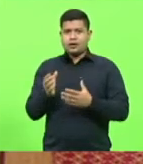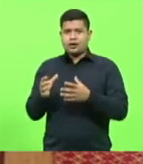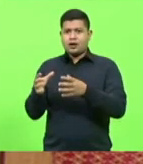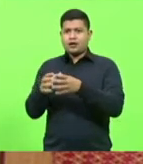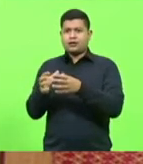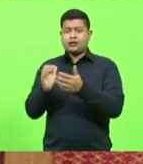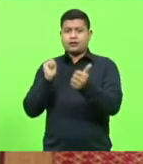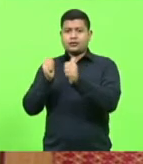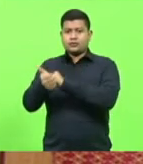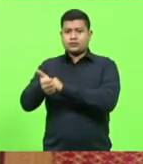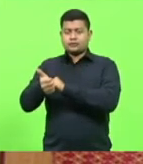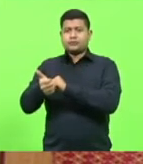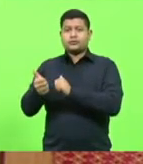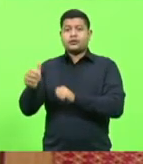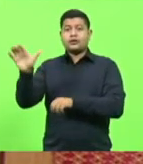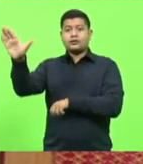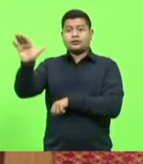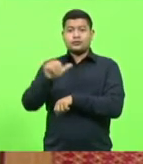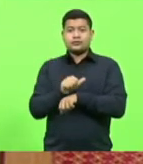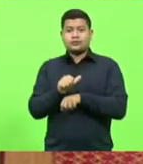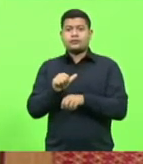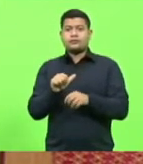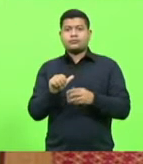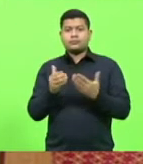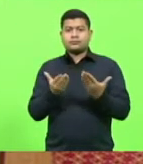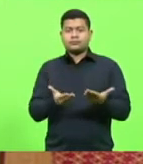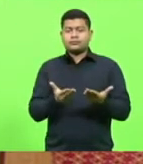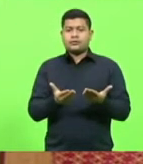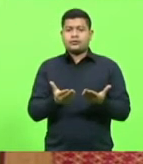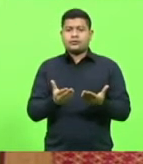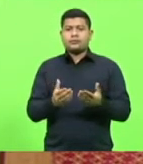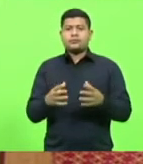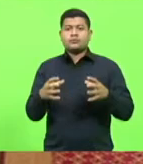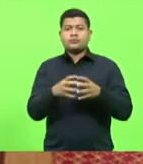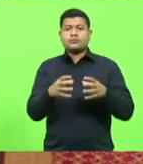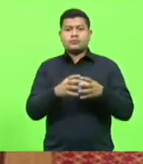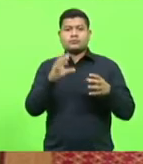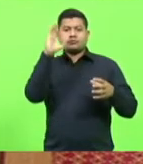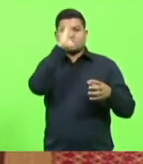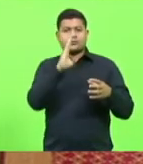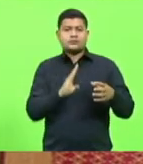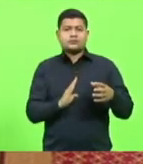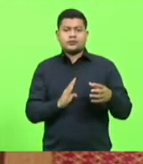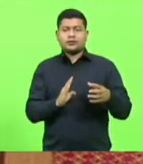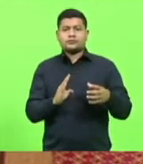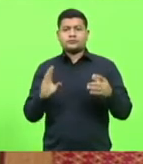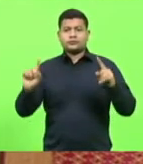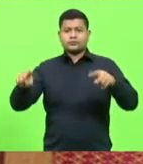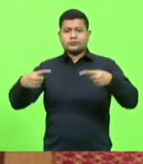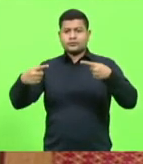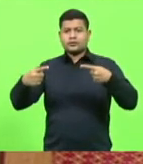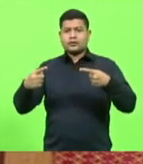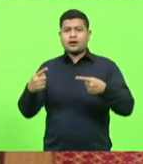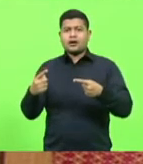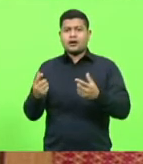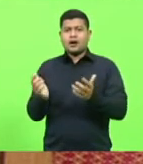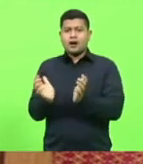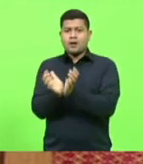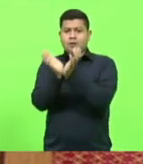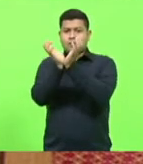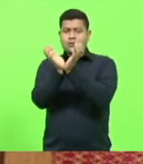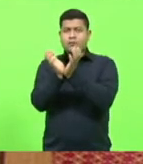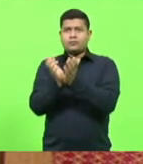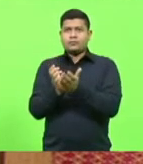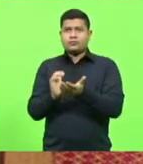convocado para integrar a seleção brasileira que disputará a Copa Pan-Americana de